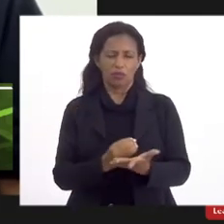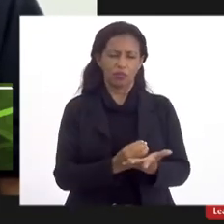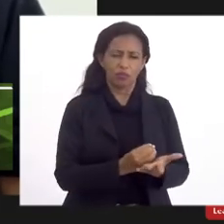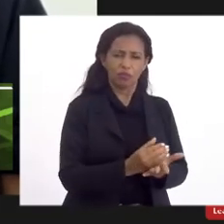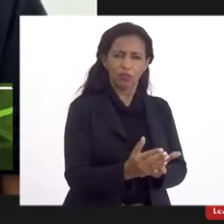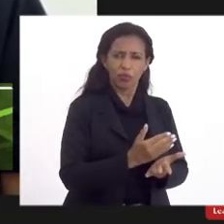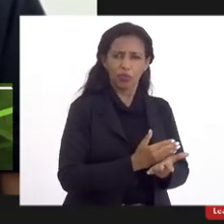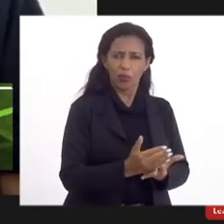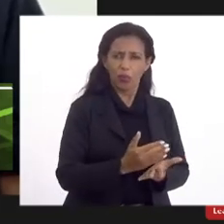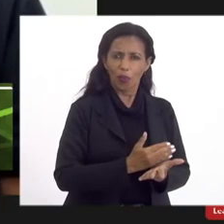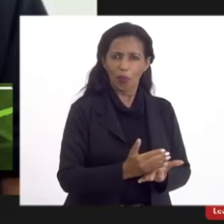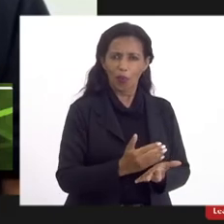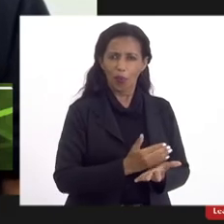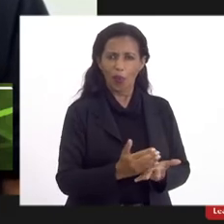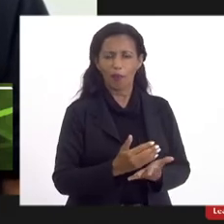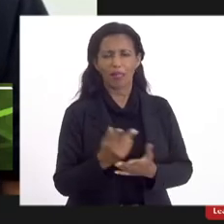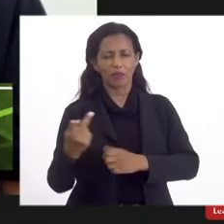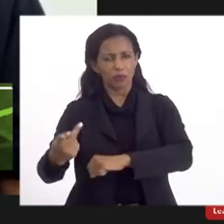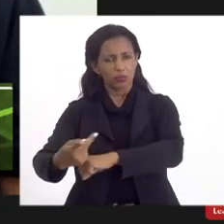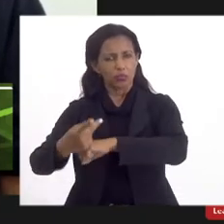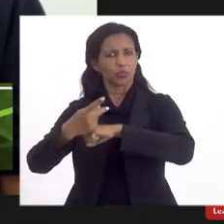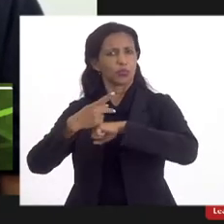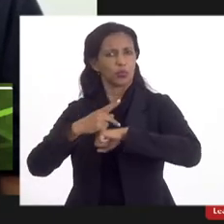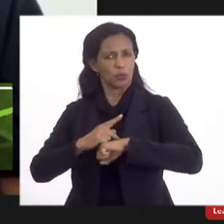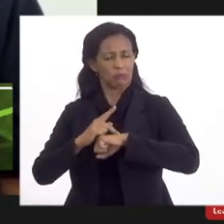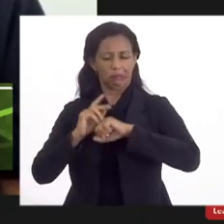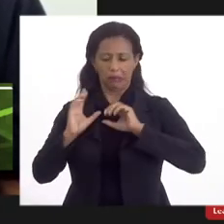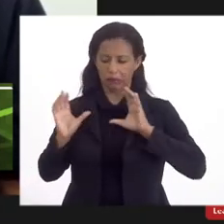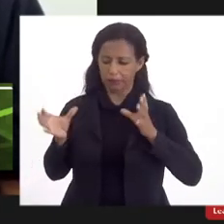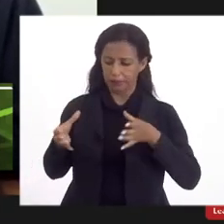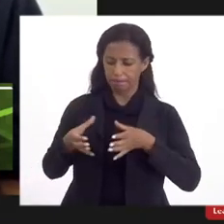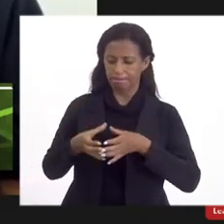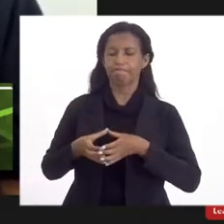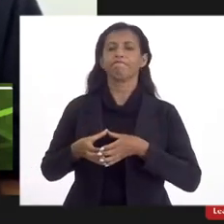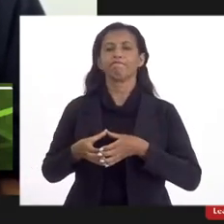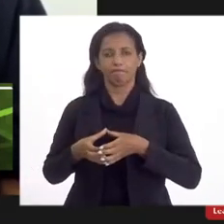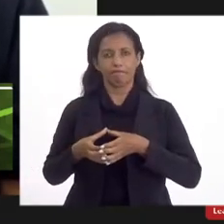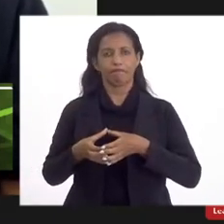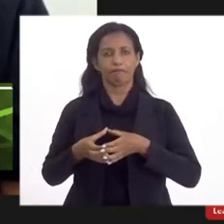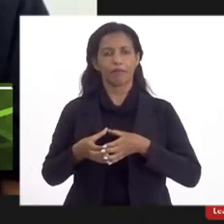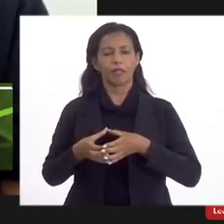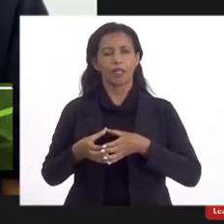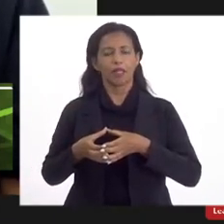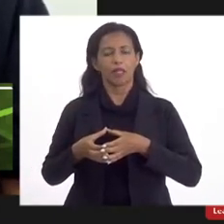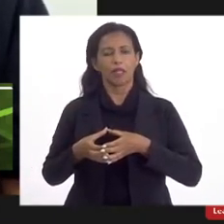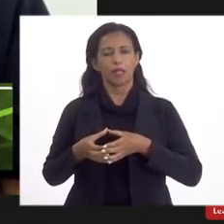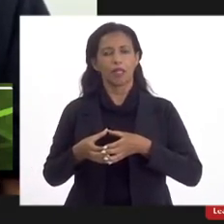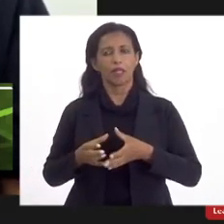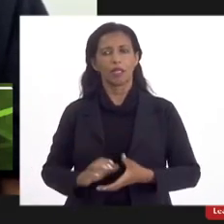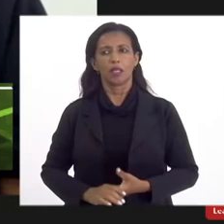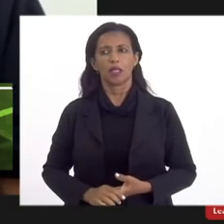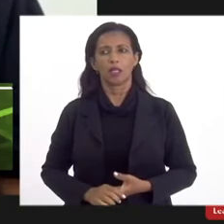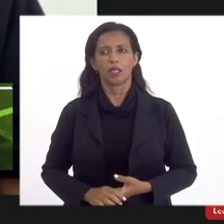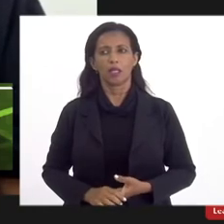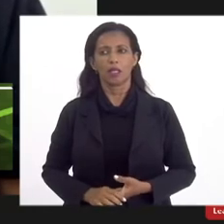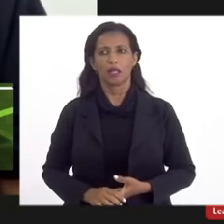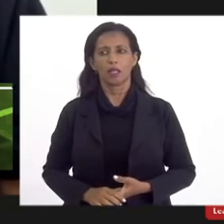né nos procuraram e e nos colocaram a